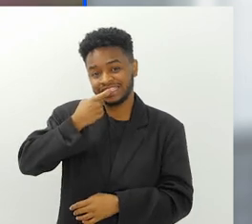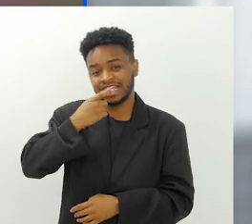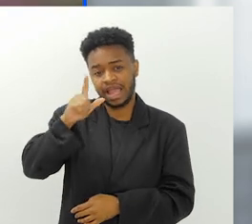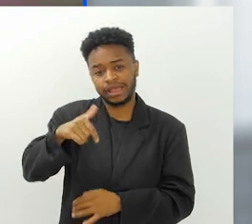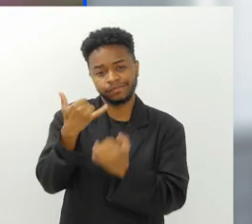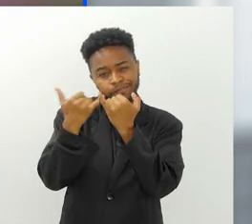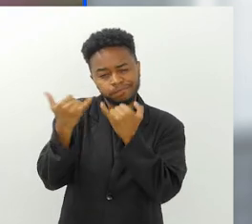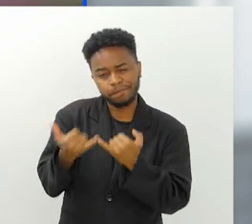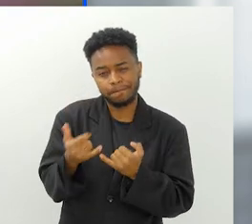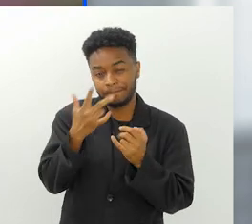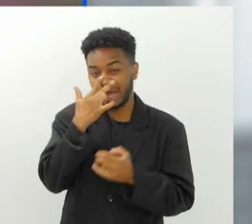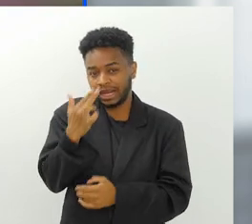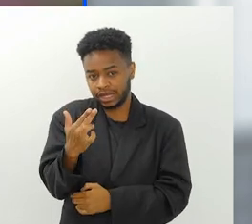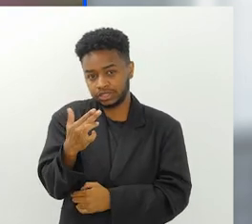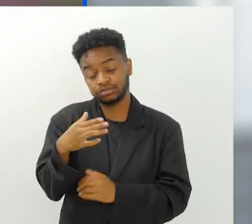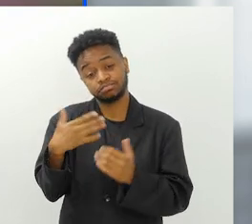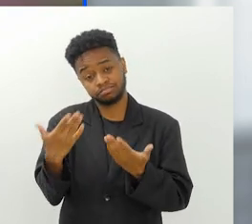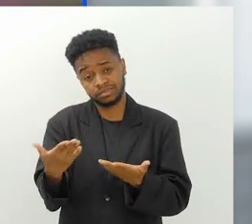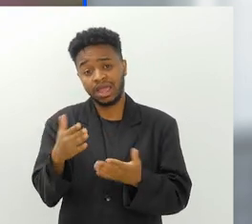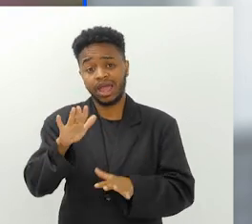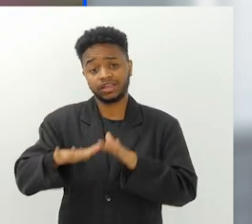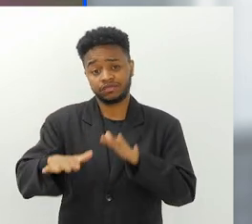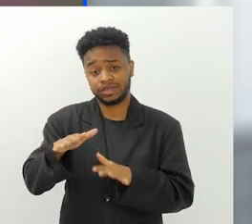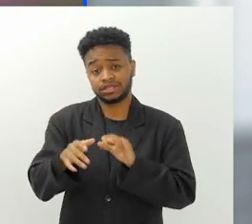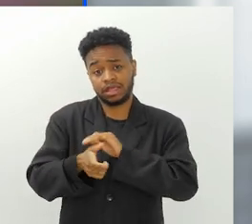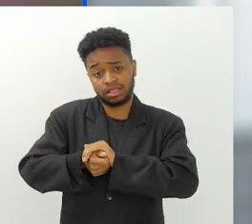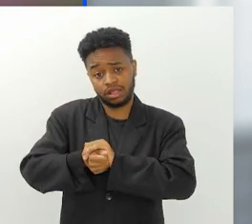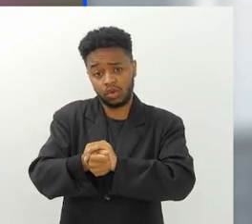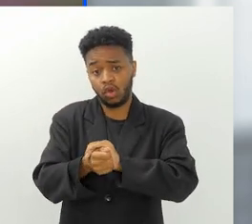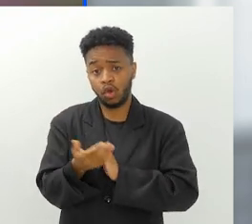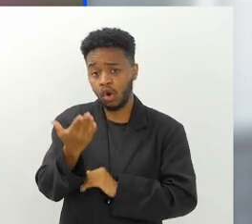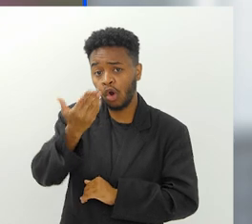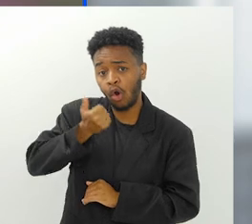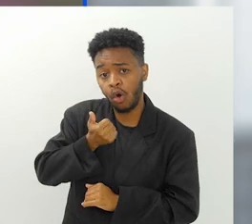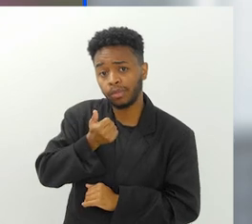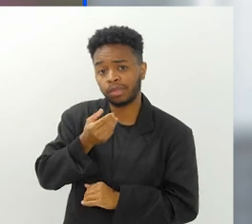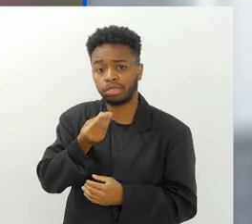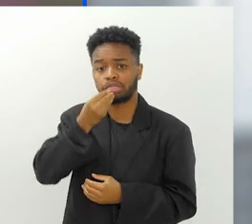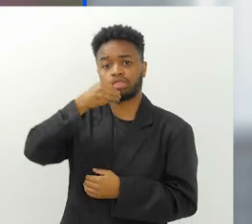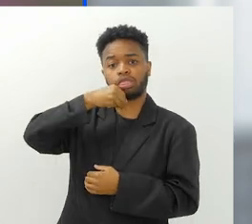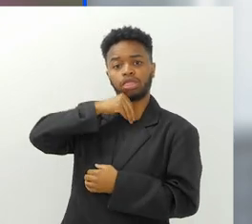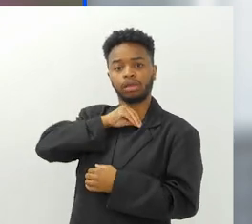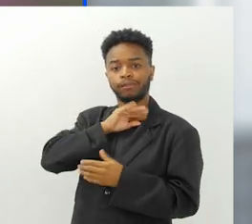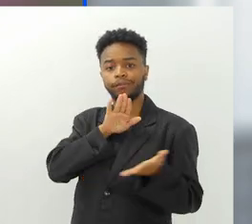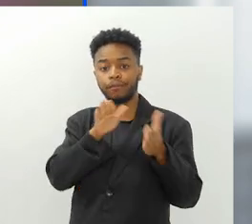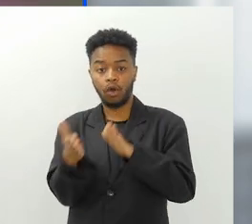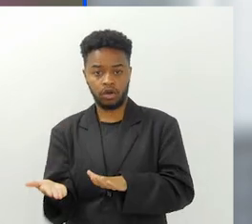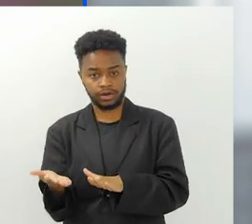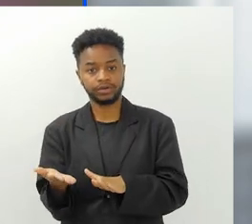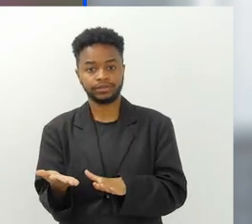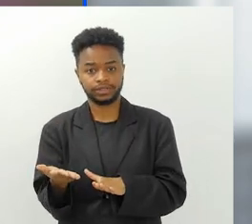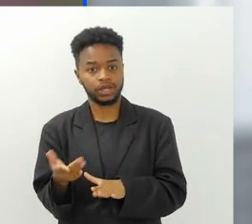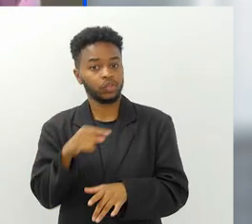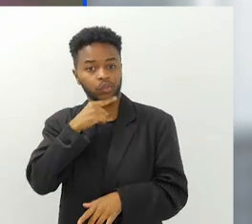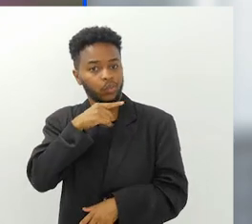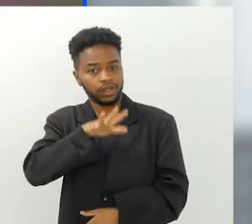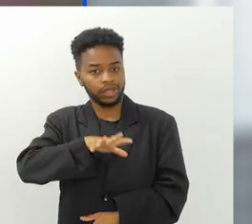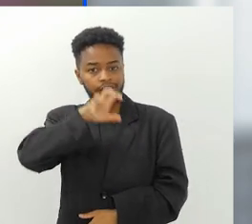muito semelhante, é transparente, elas, por exemplo, engolem esses plásticos e morrem